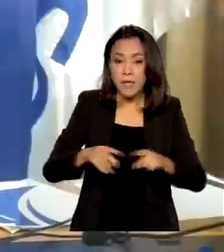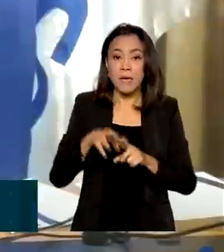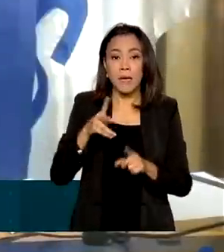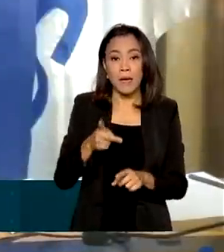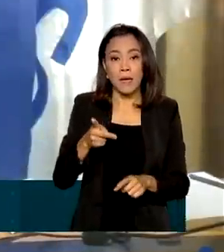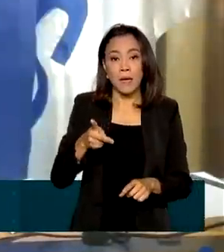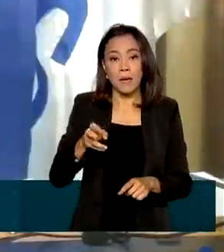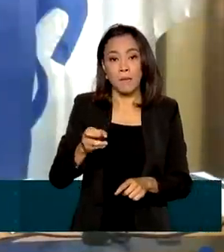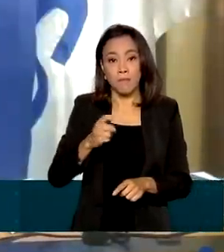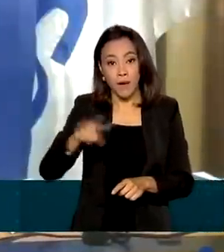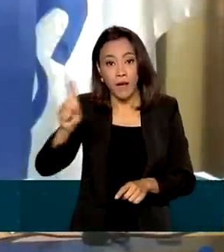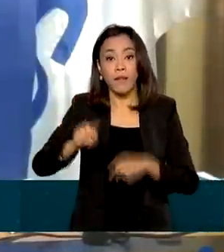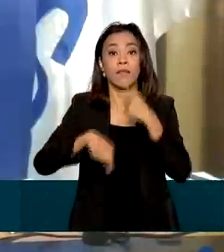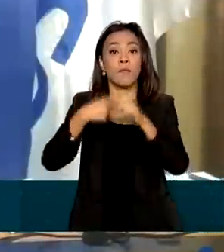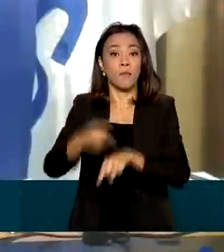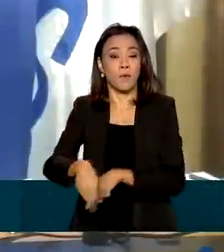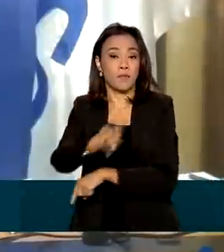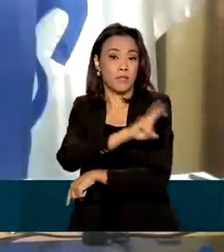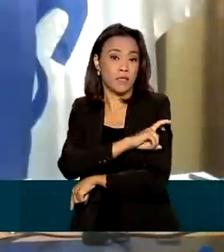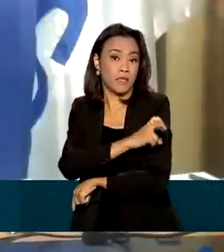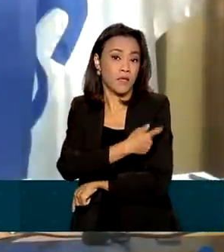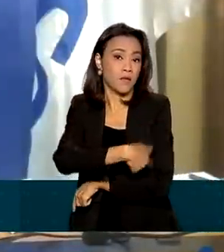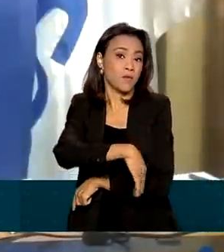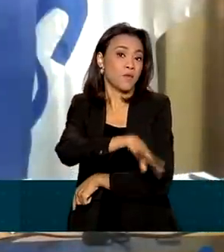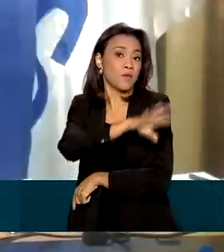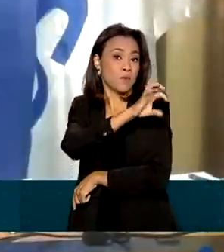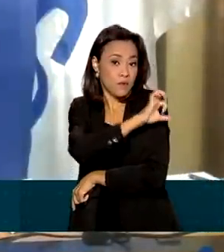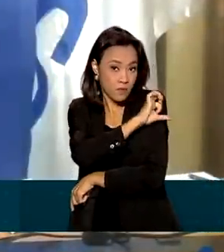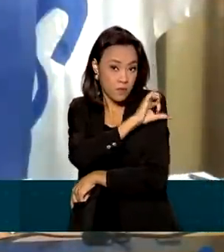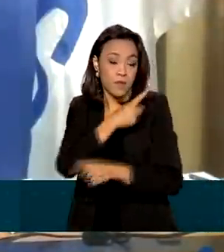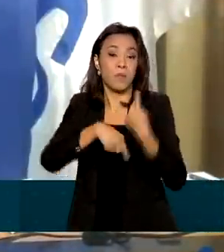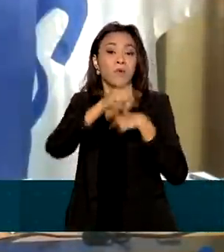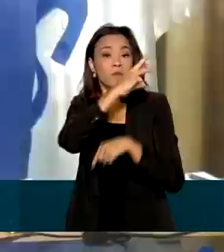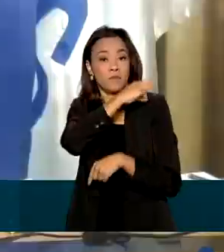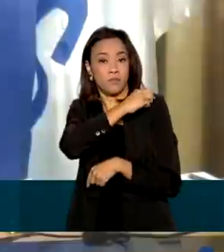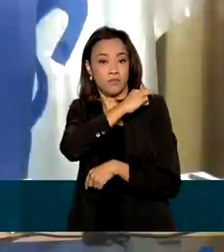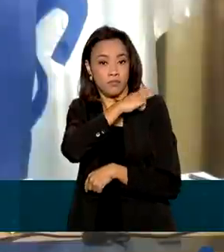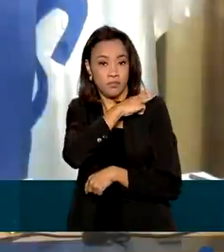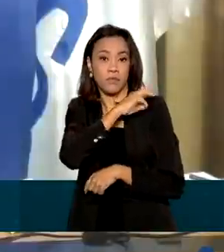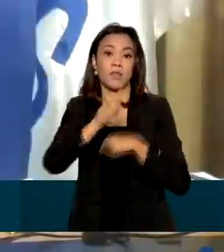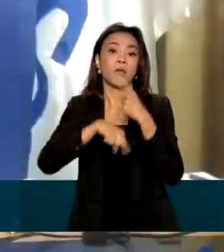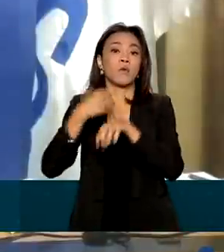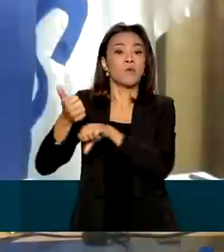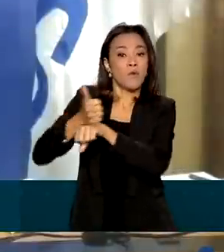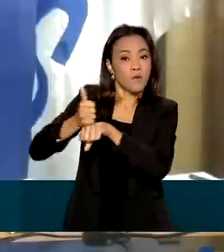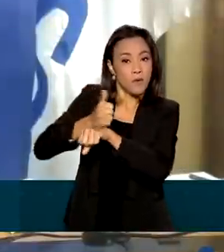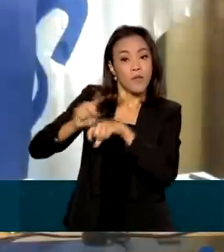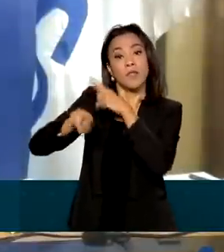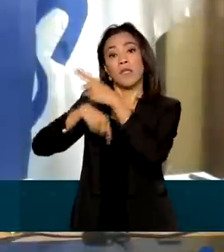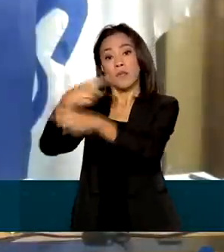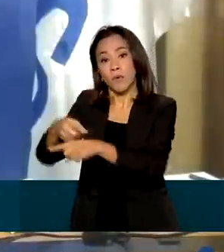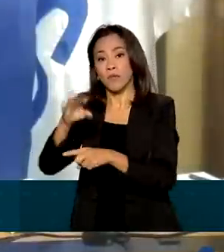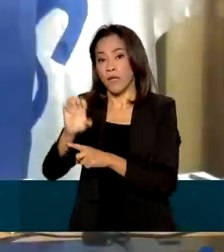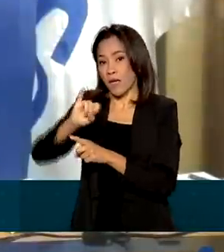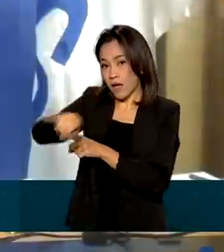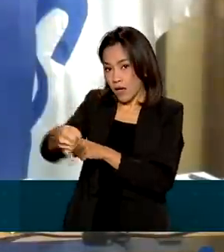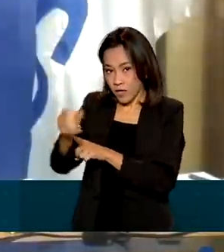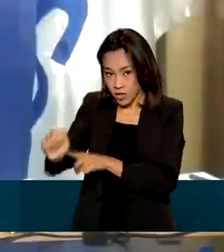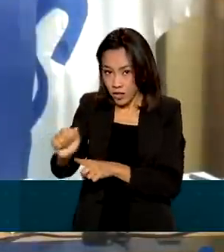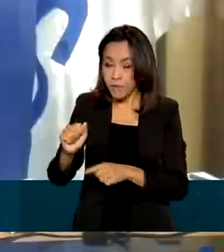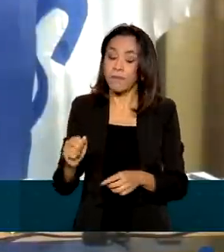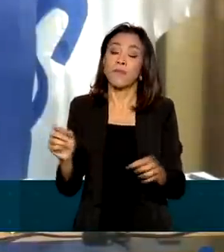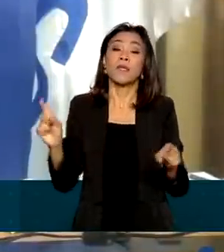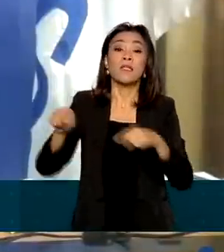fundamental, ensino médio profissionalizante e EJA. E na sequência os